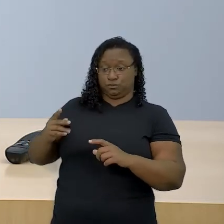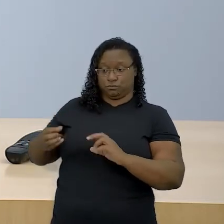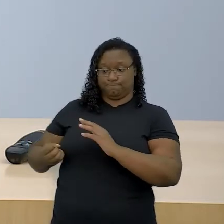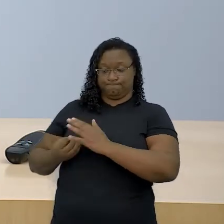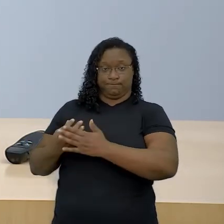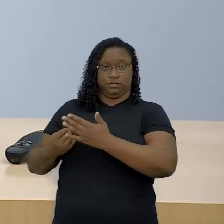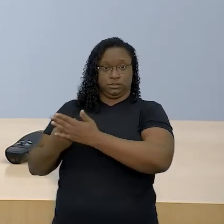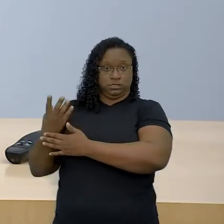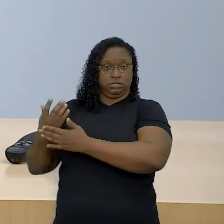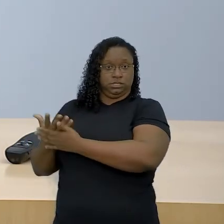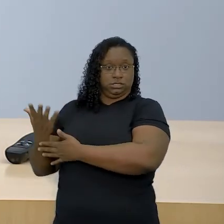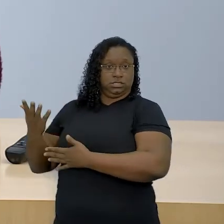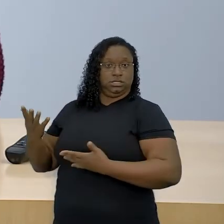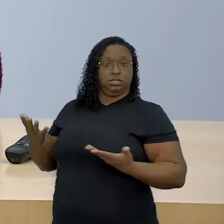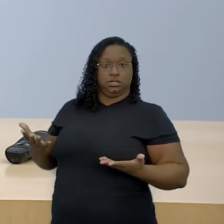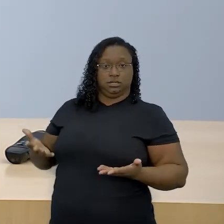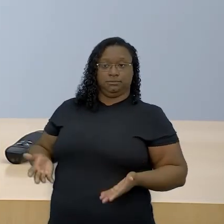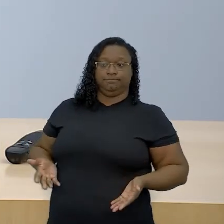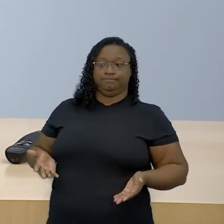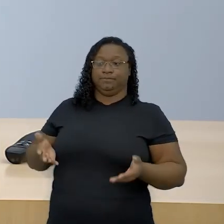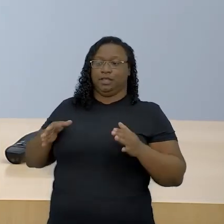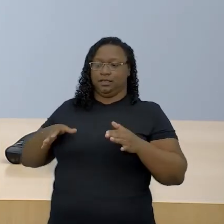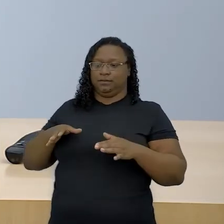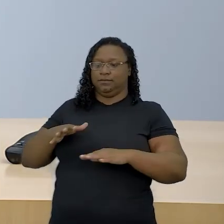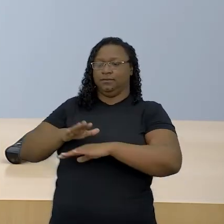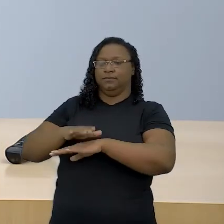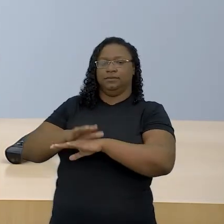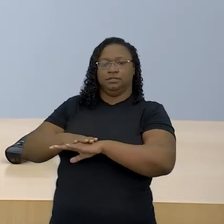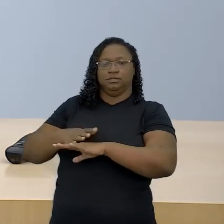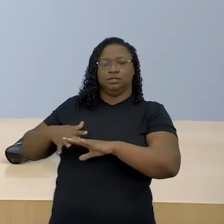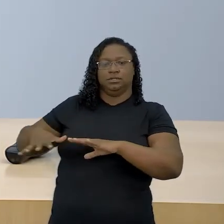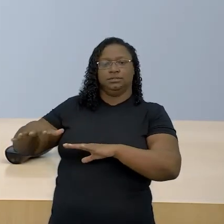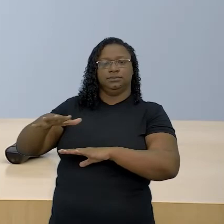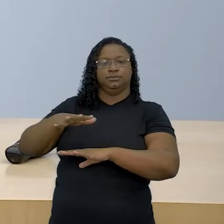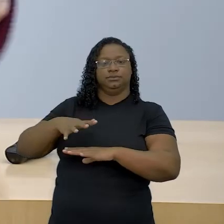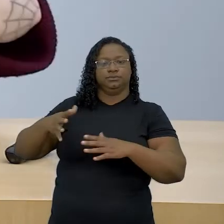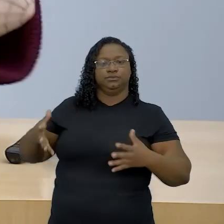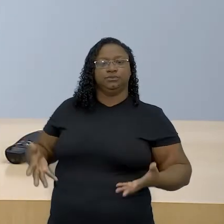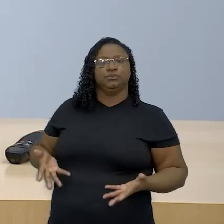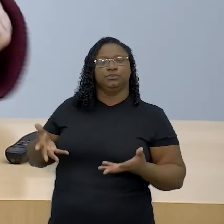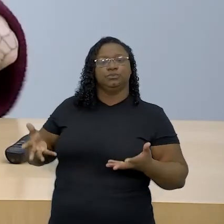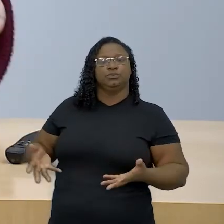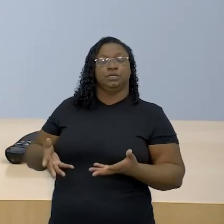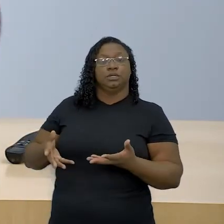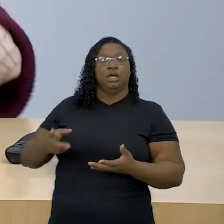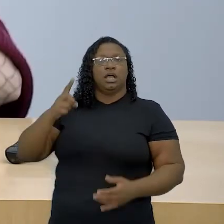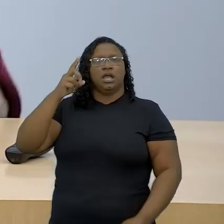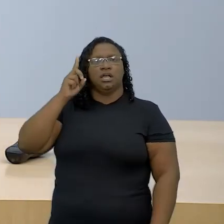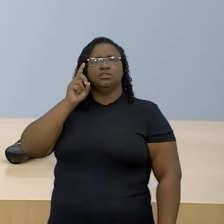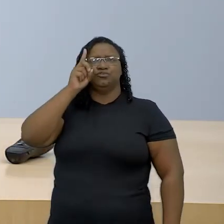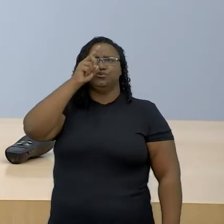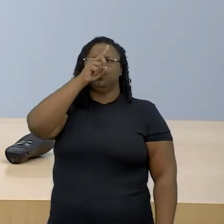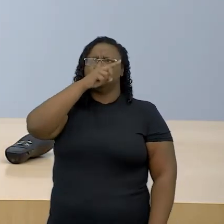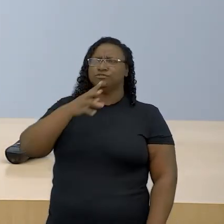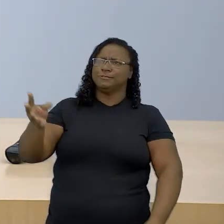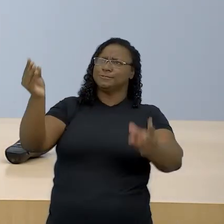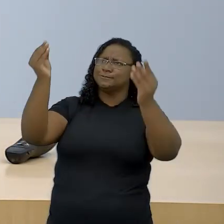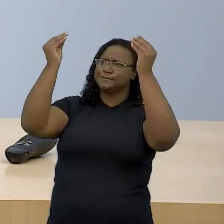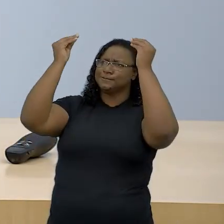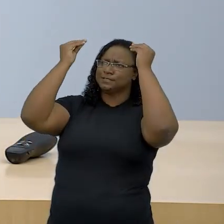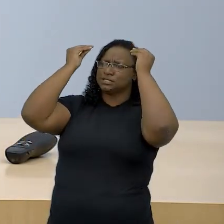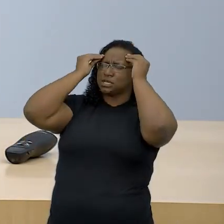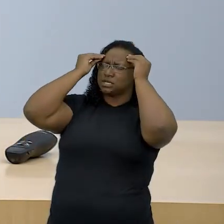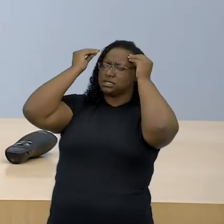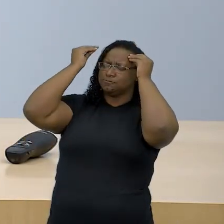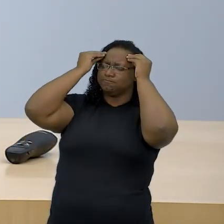forjando, alimentando ali, dentro do escopo do edifício teórico que ele constrói, do seu